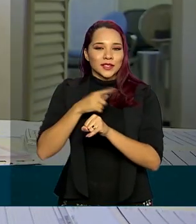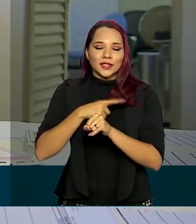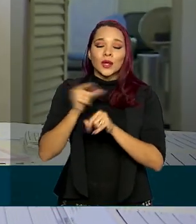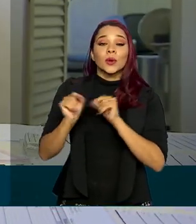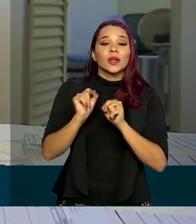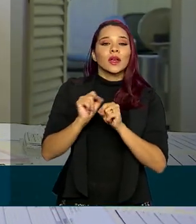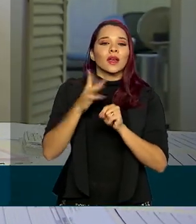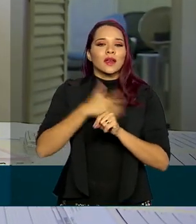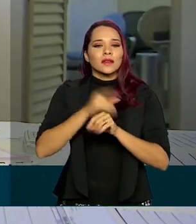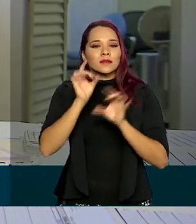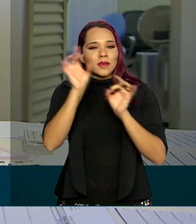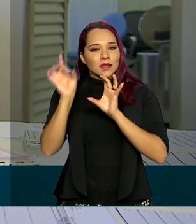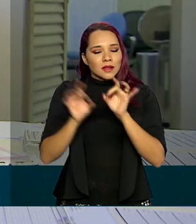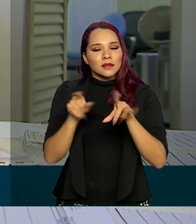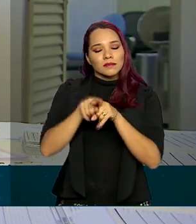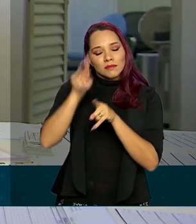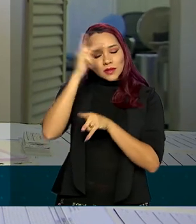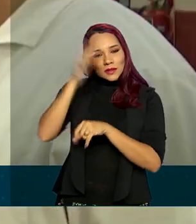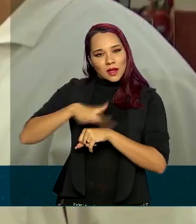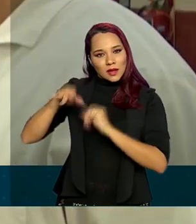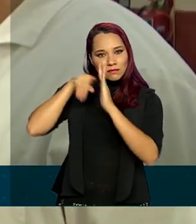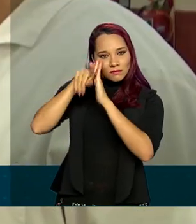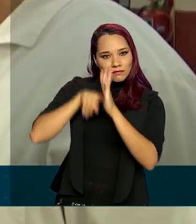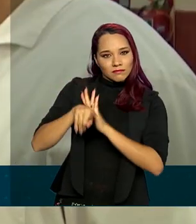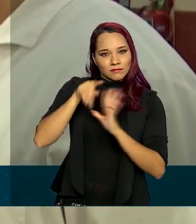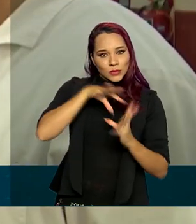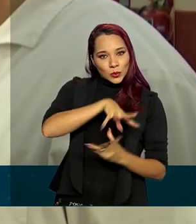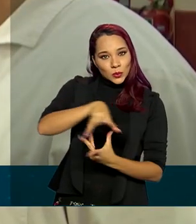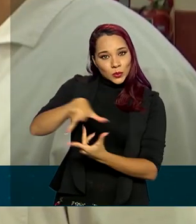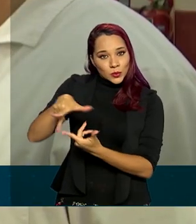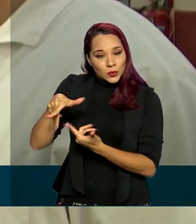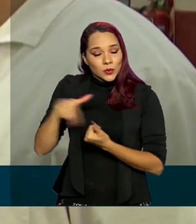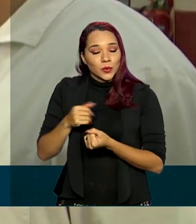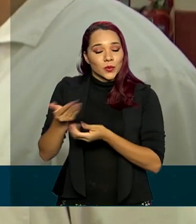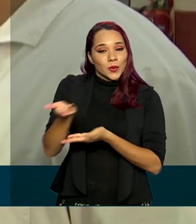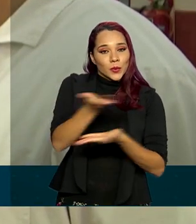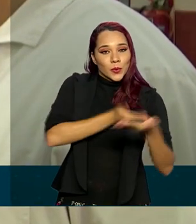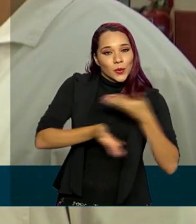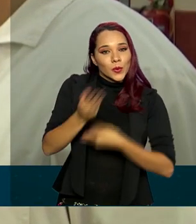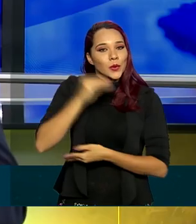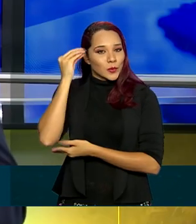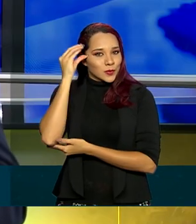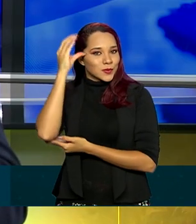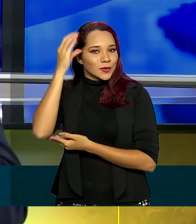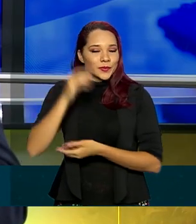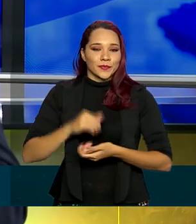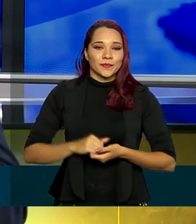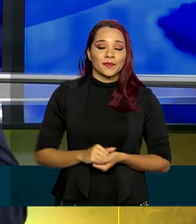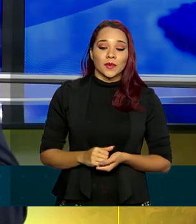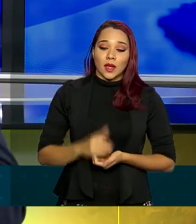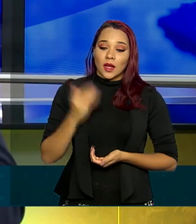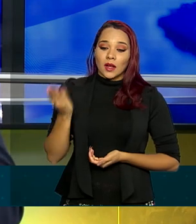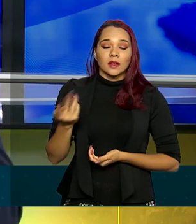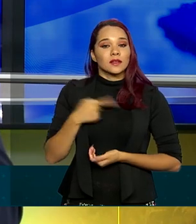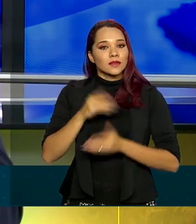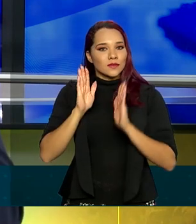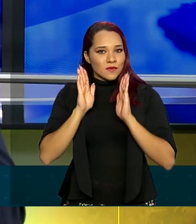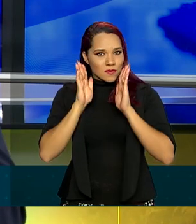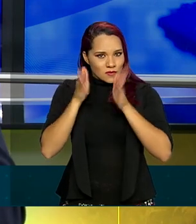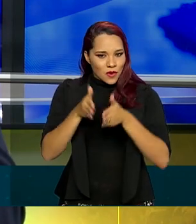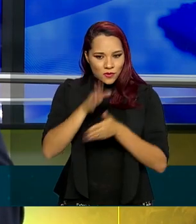especialistas e pesquisadores internacionais para troca de conhecimento. Além desse enfoque